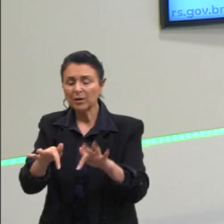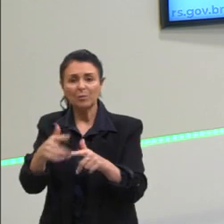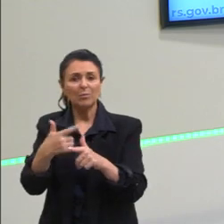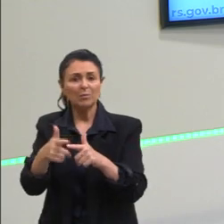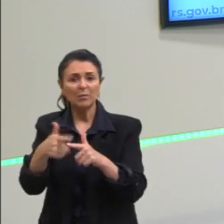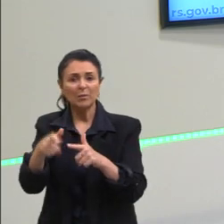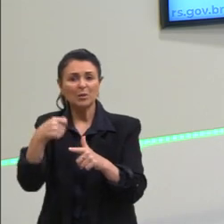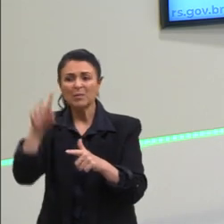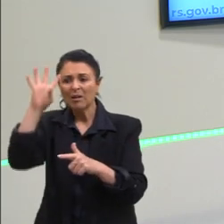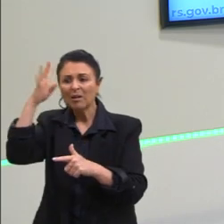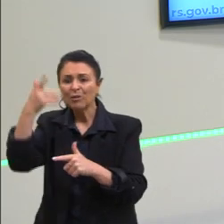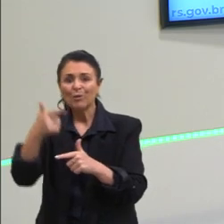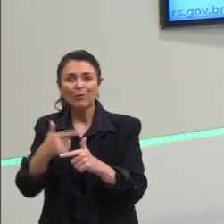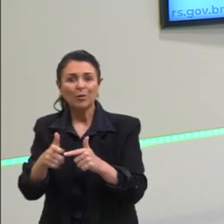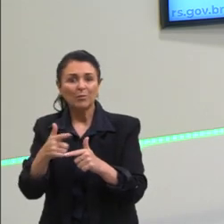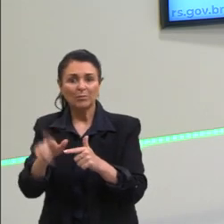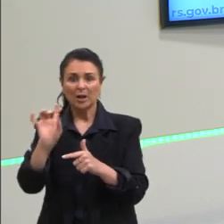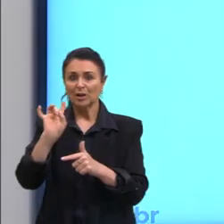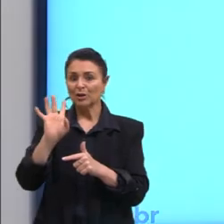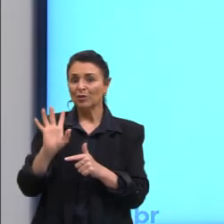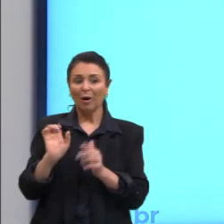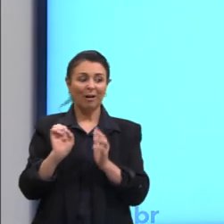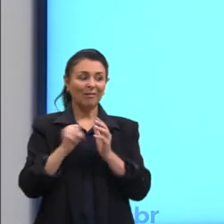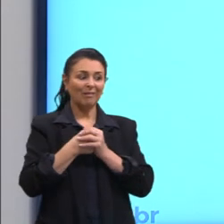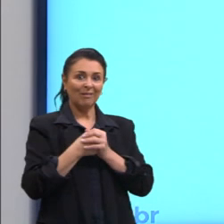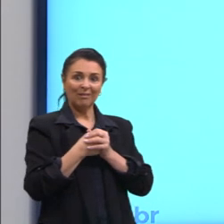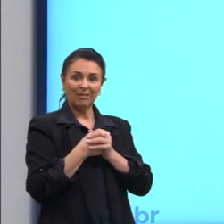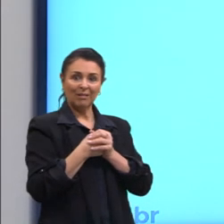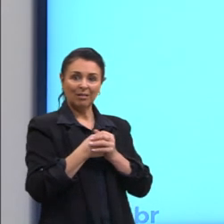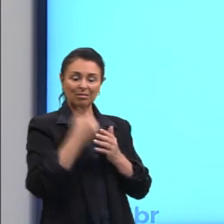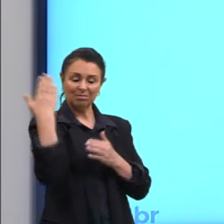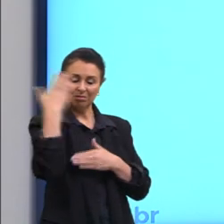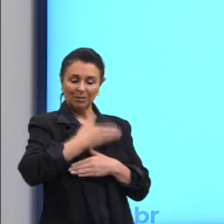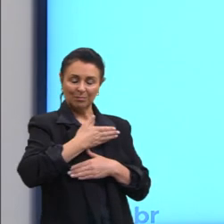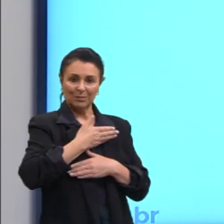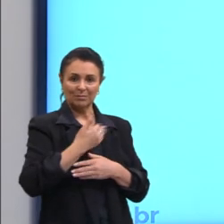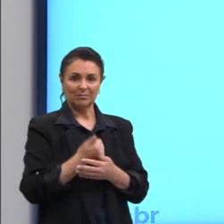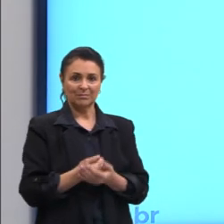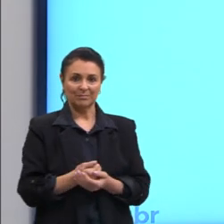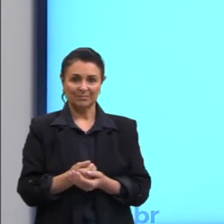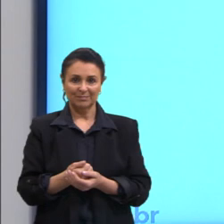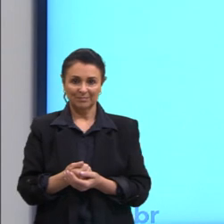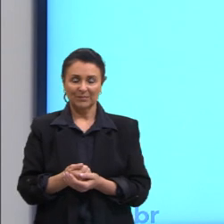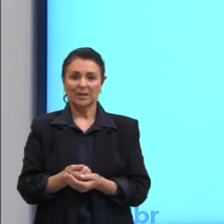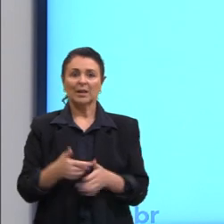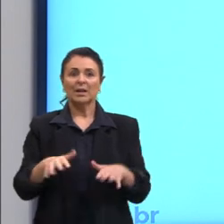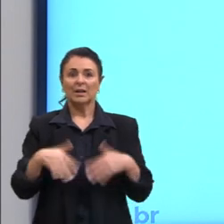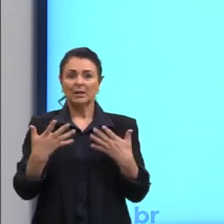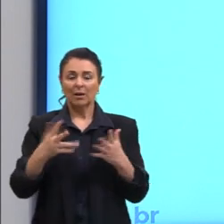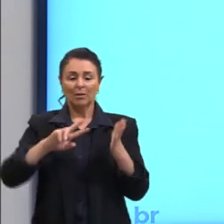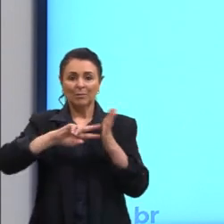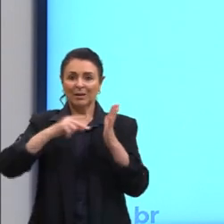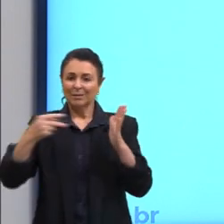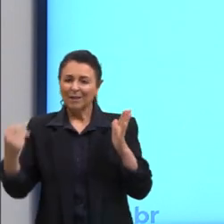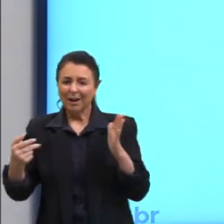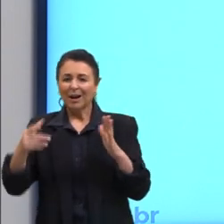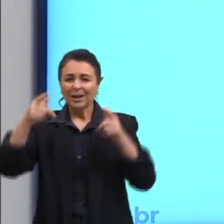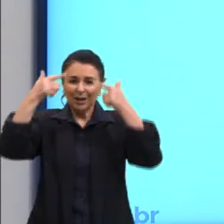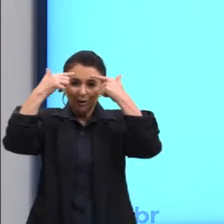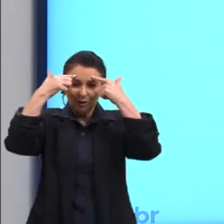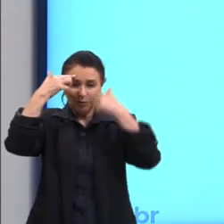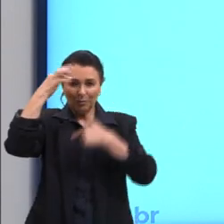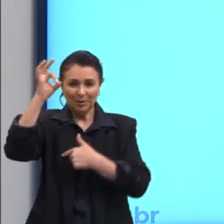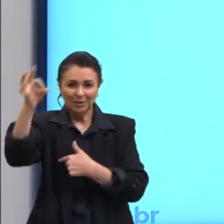precisa resolver o problema, só não deixar aparecer. Certo? Então, para interpretar e compreender esses